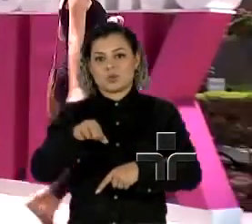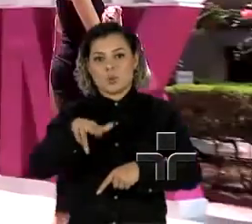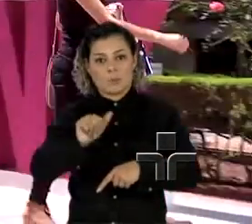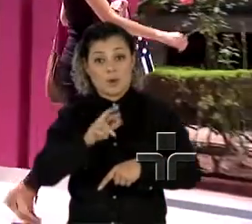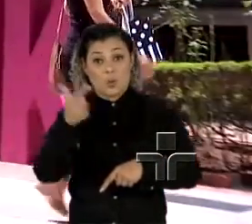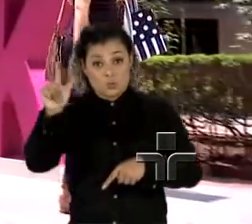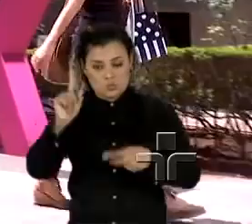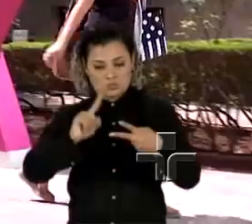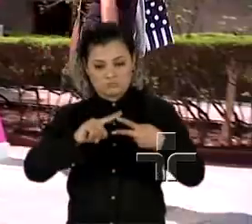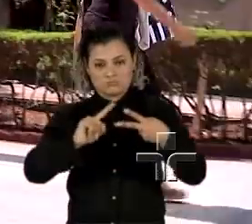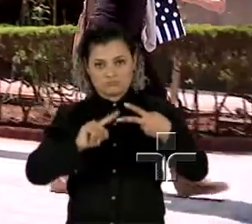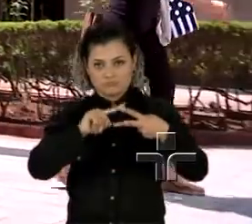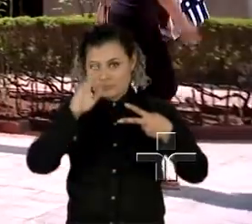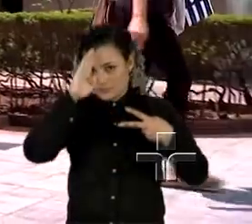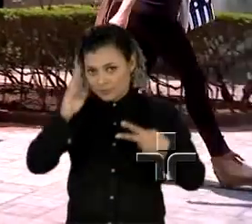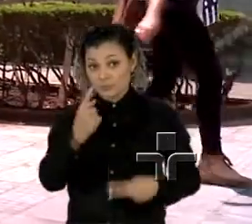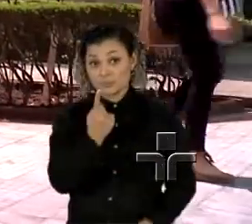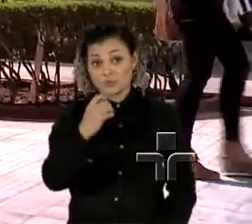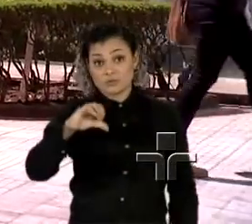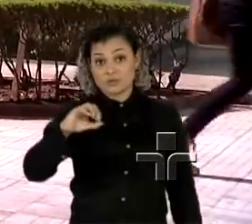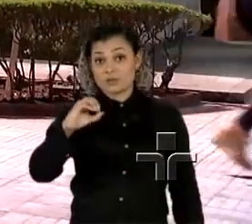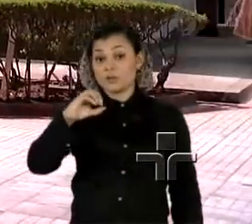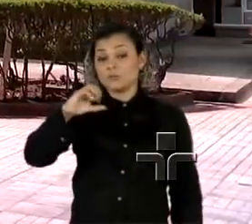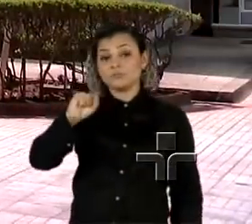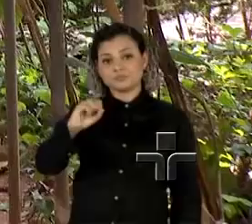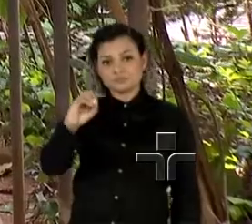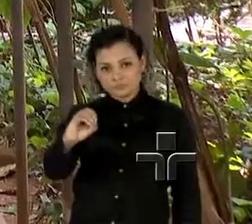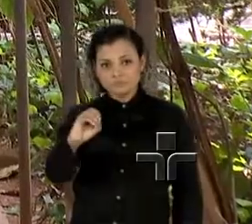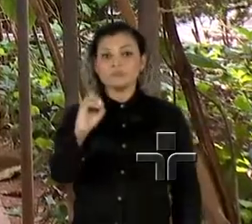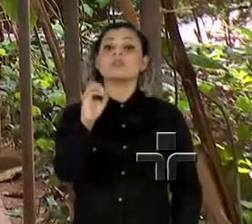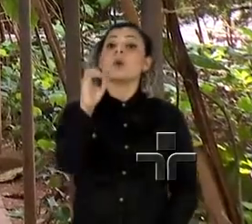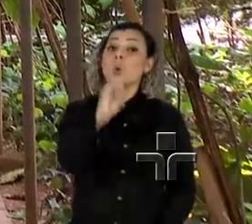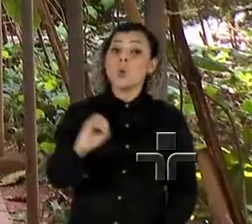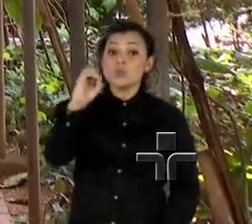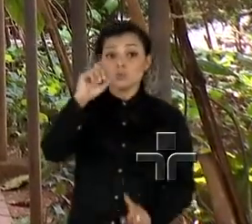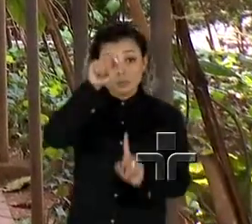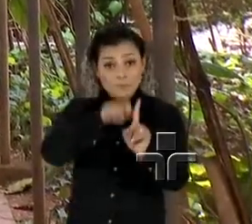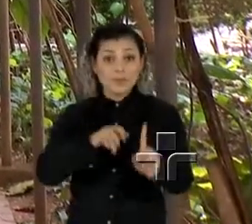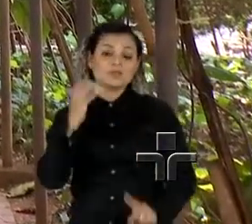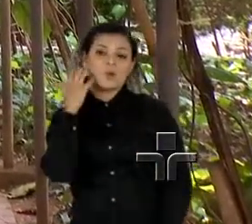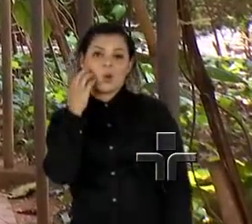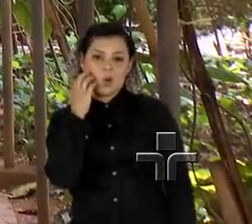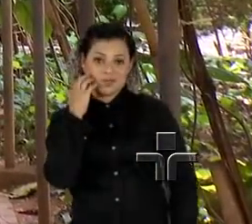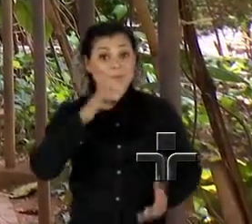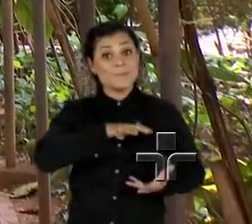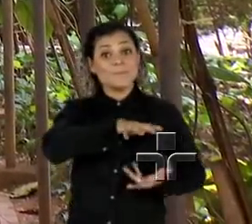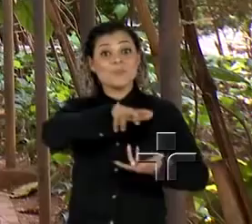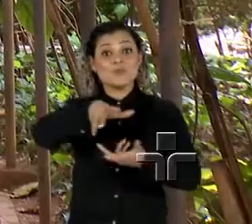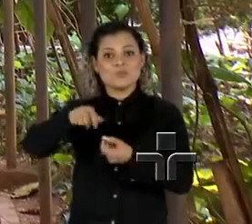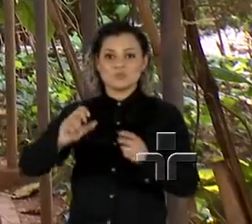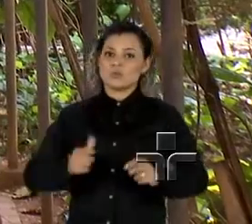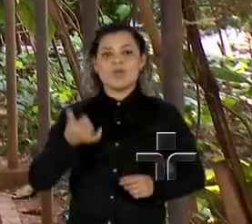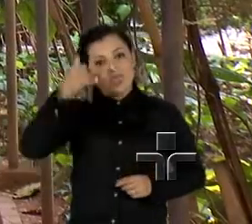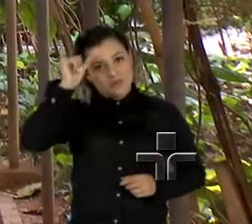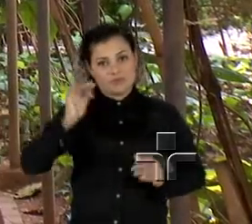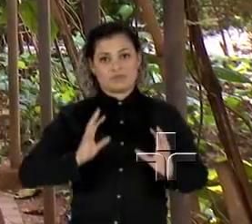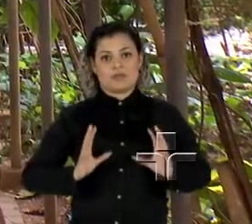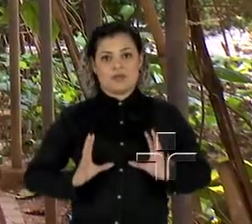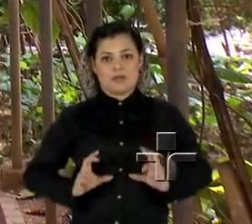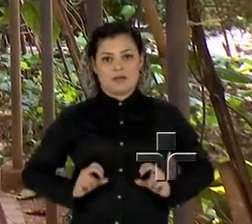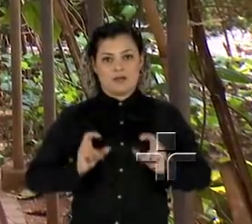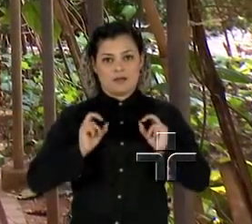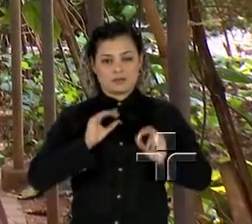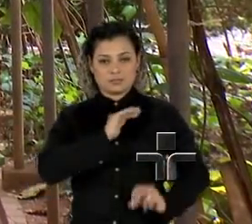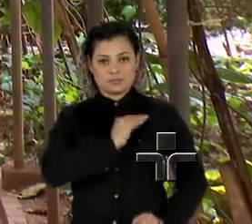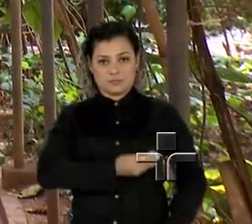Desde o ano de 1990, outubro é reconhecido mundialmente como mês de combate ao câncer de mama. Esse evento